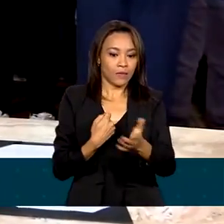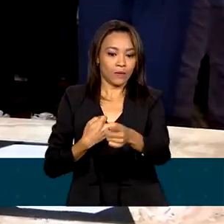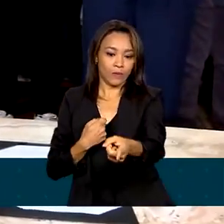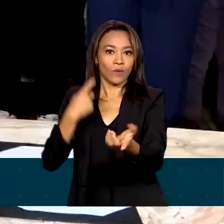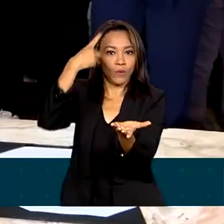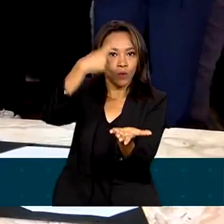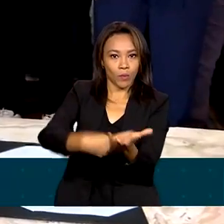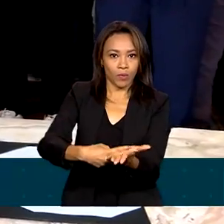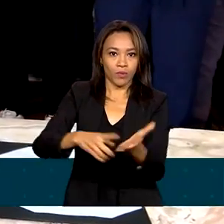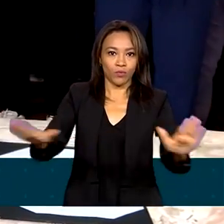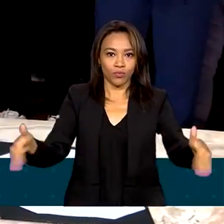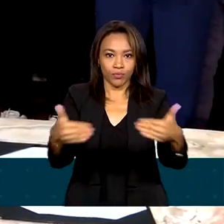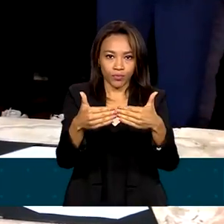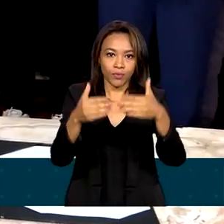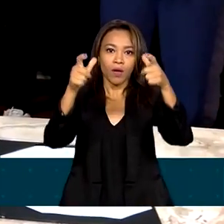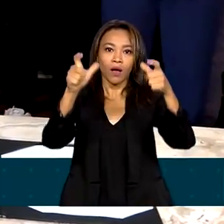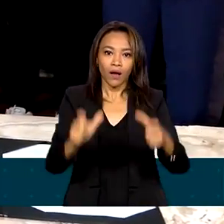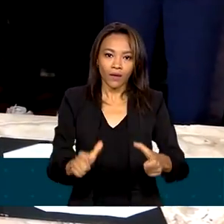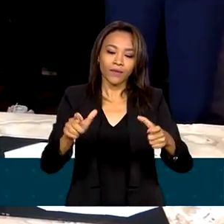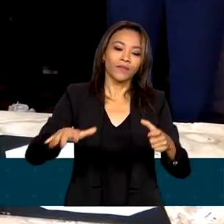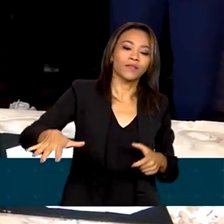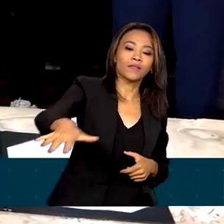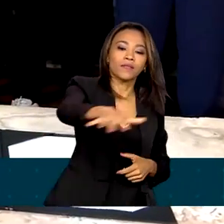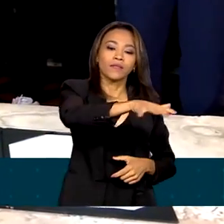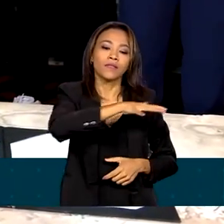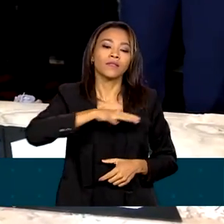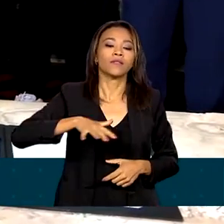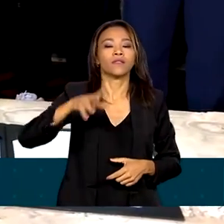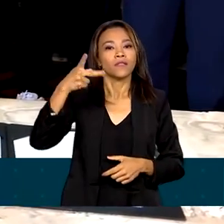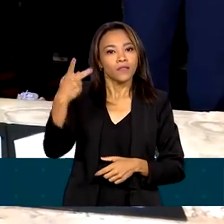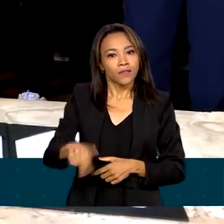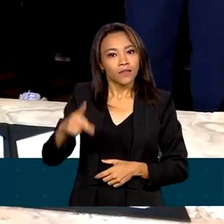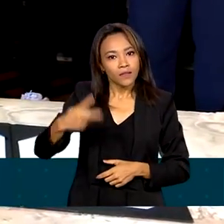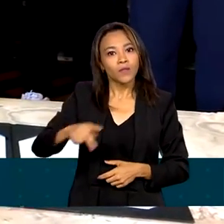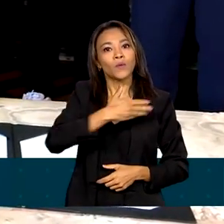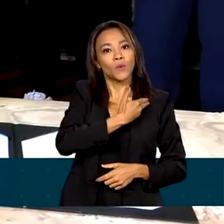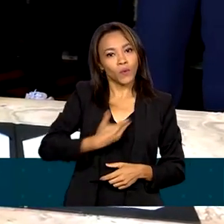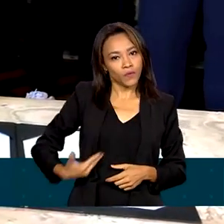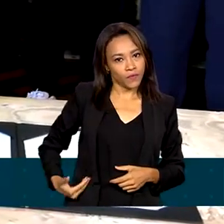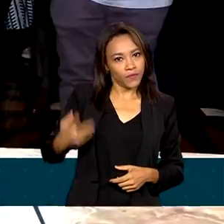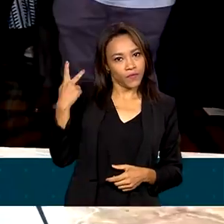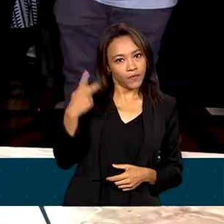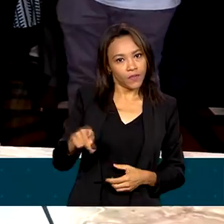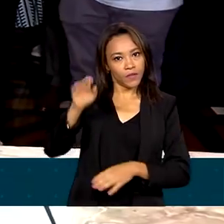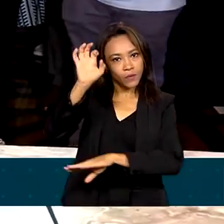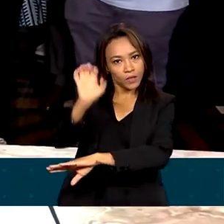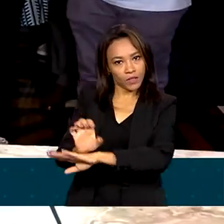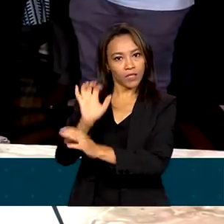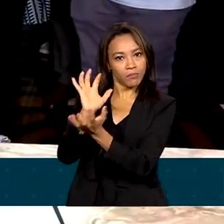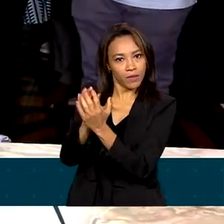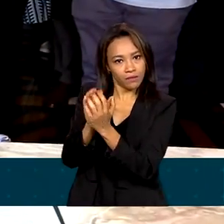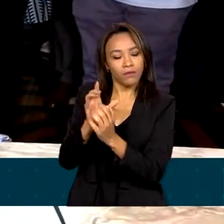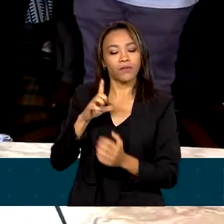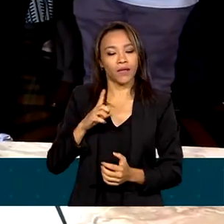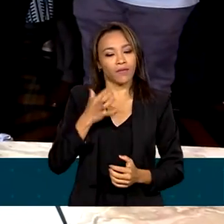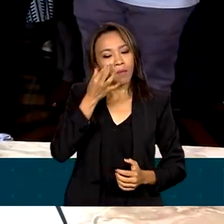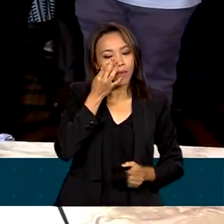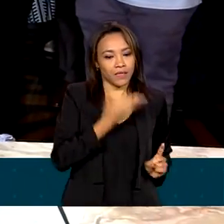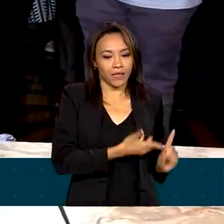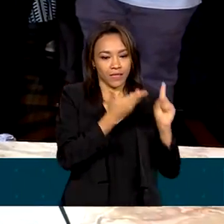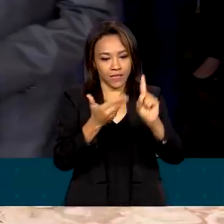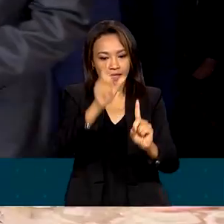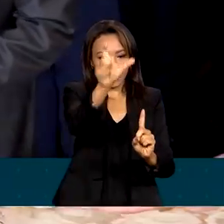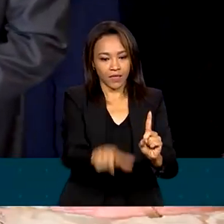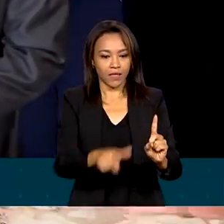foi realizada no Palácio do Campo das Princesas, sede do governo pernambucano, e contou com a presença da governadora